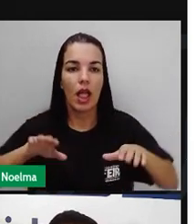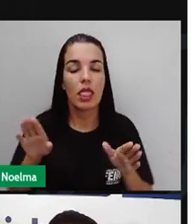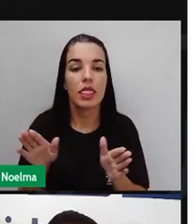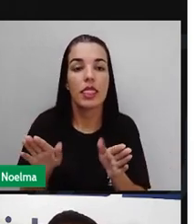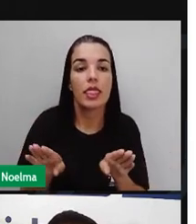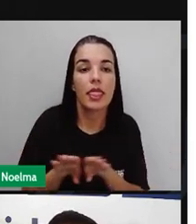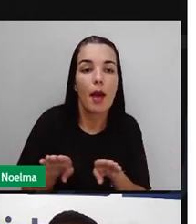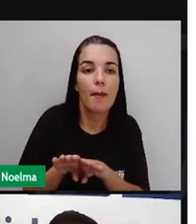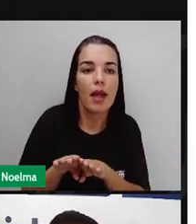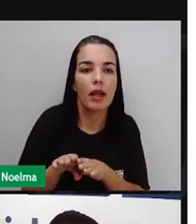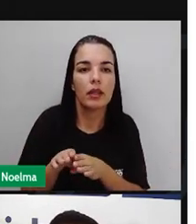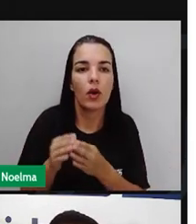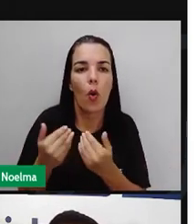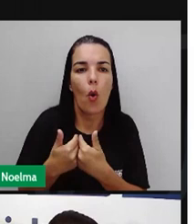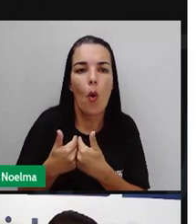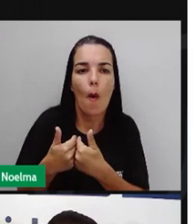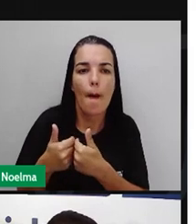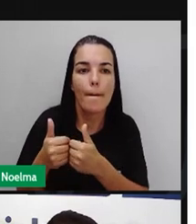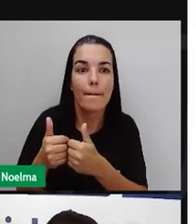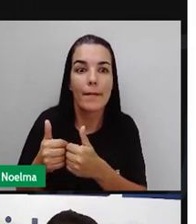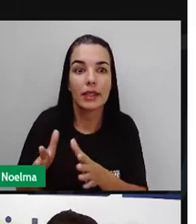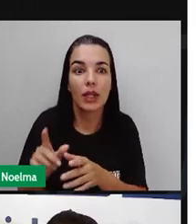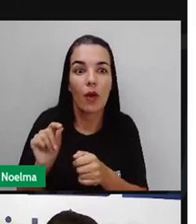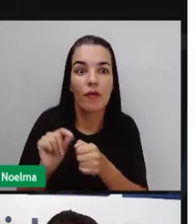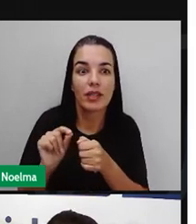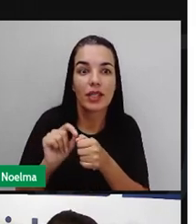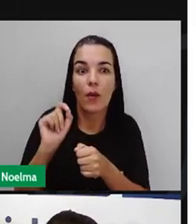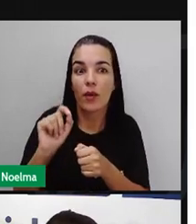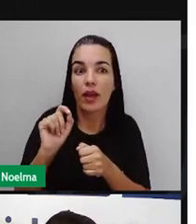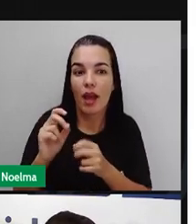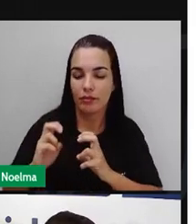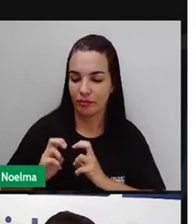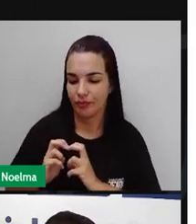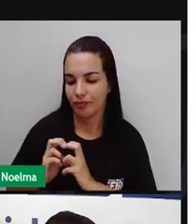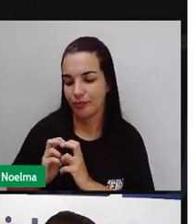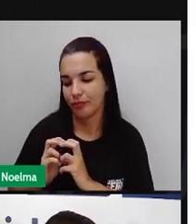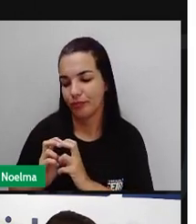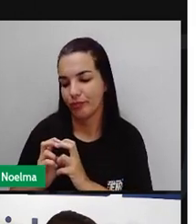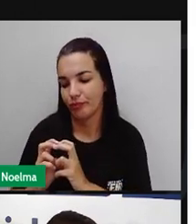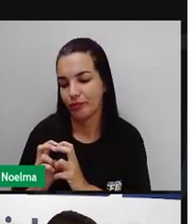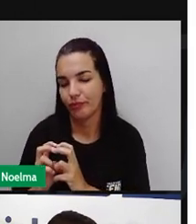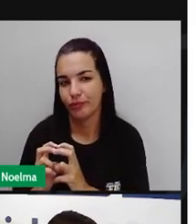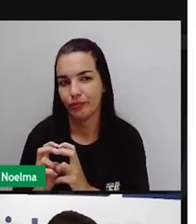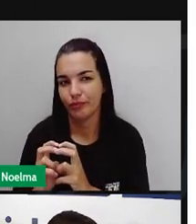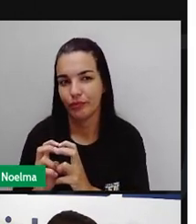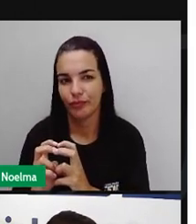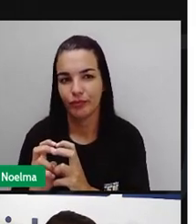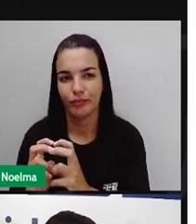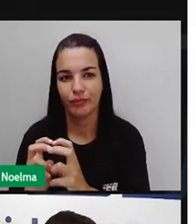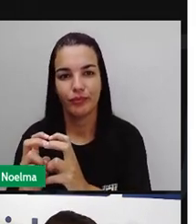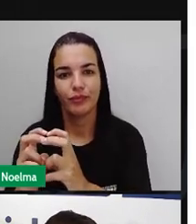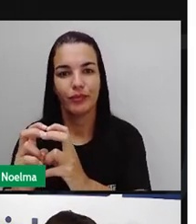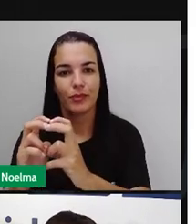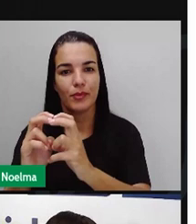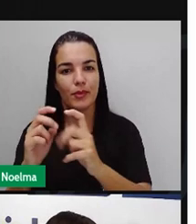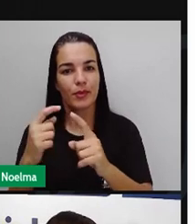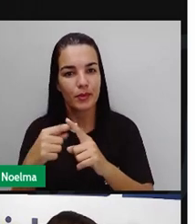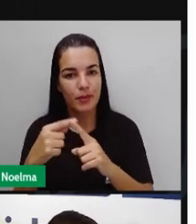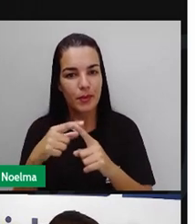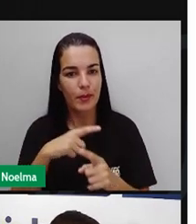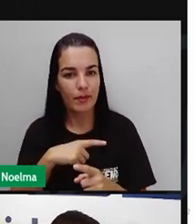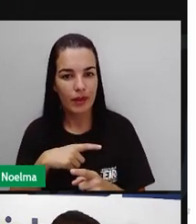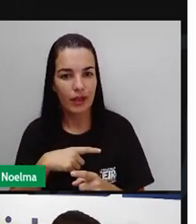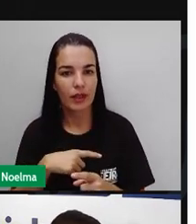houve o início da construção da estrada de ferro madeira mamoré que era usada para o transporte do látex